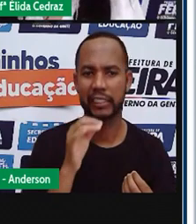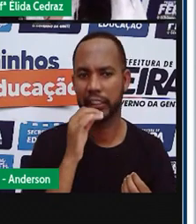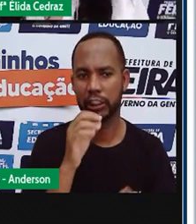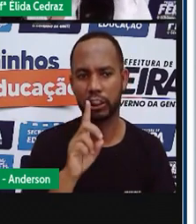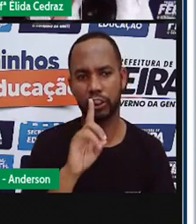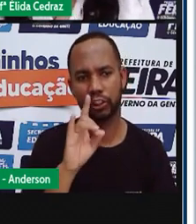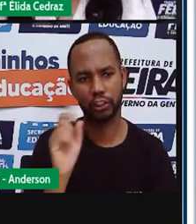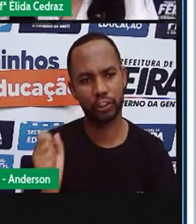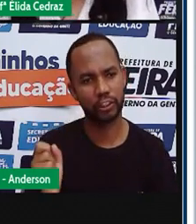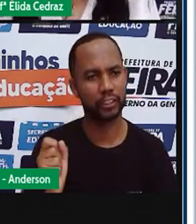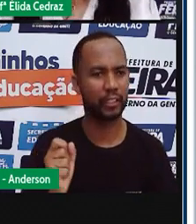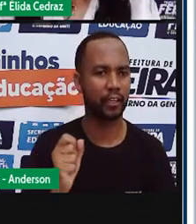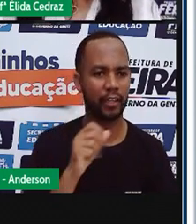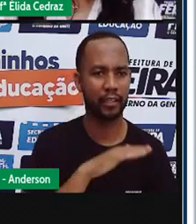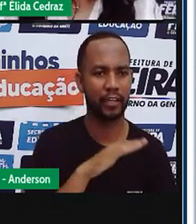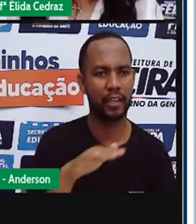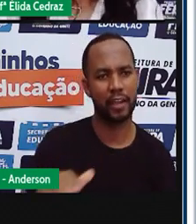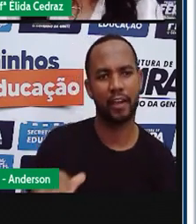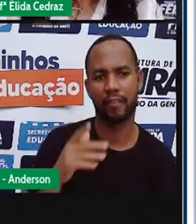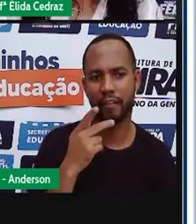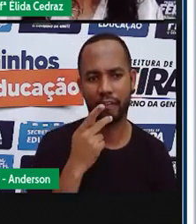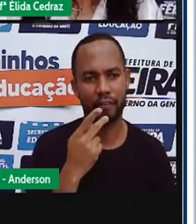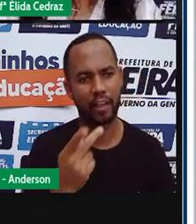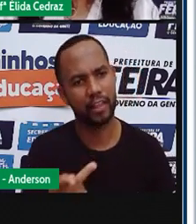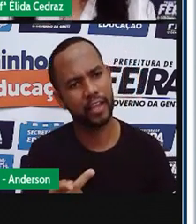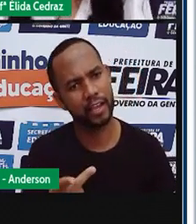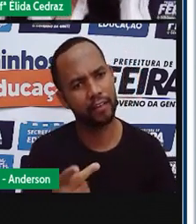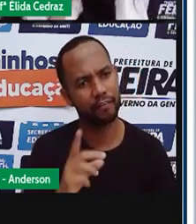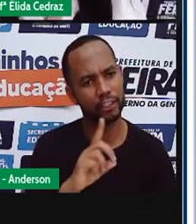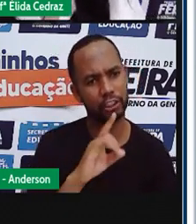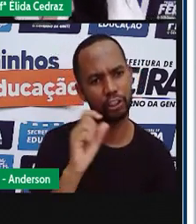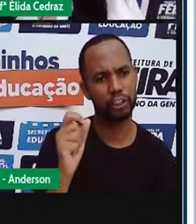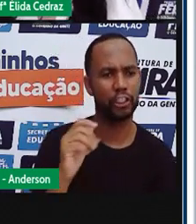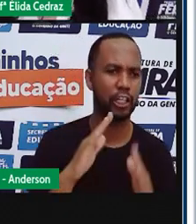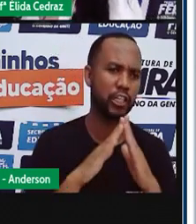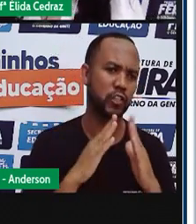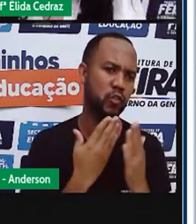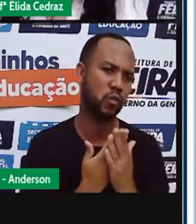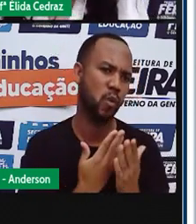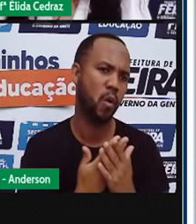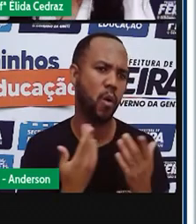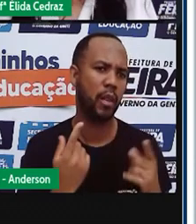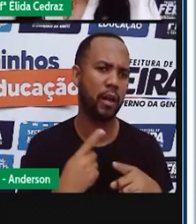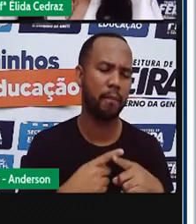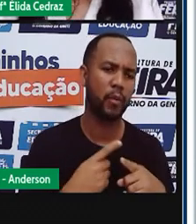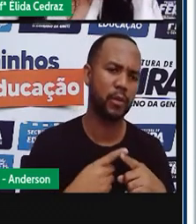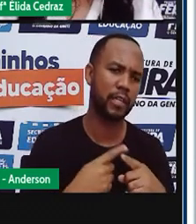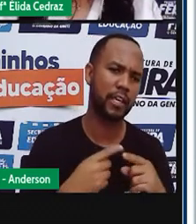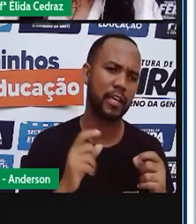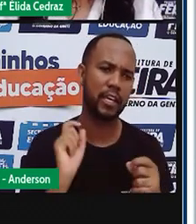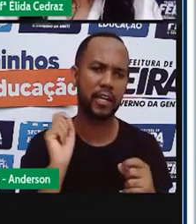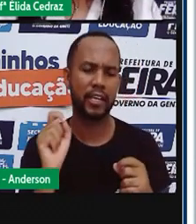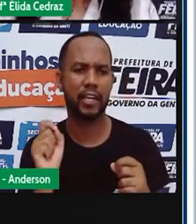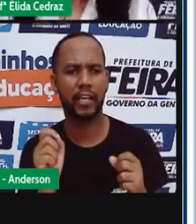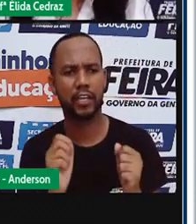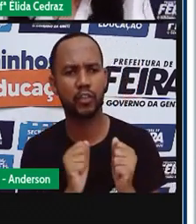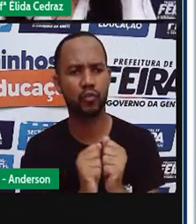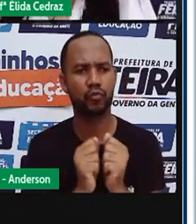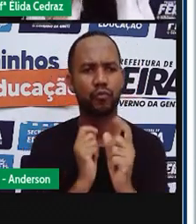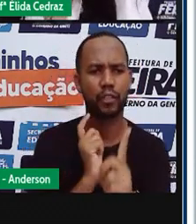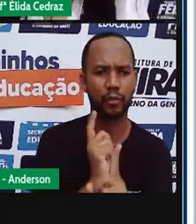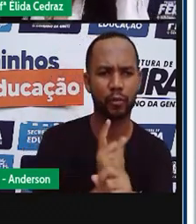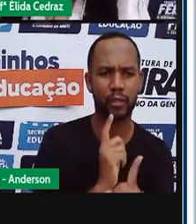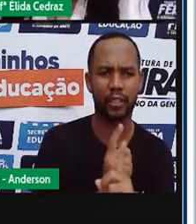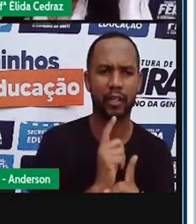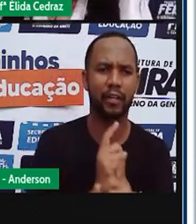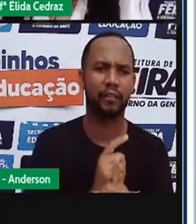dia. As crianças falavam como tinha sido o dia na escola, o que tinha feito, com quem tinha encontrado, o